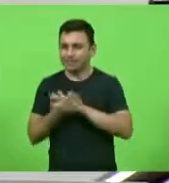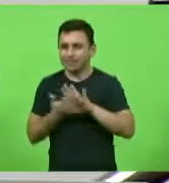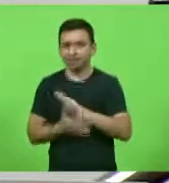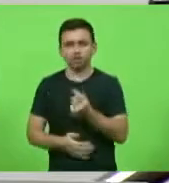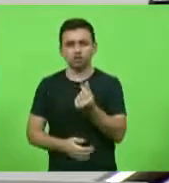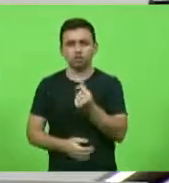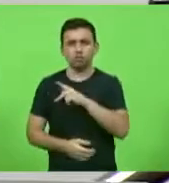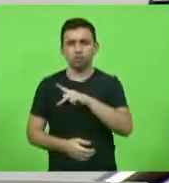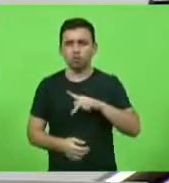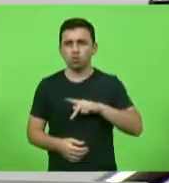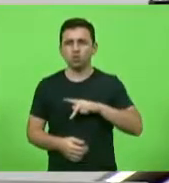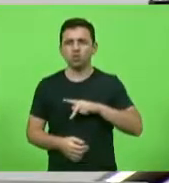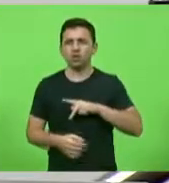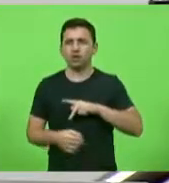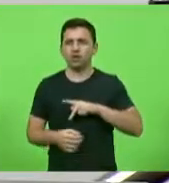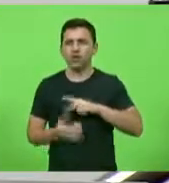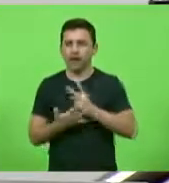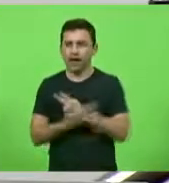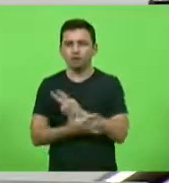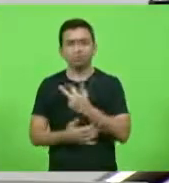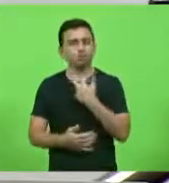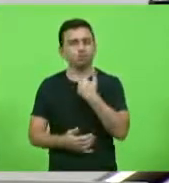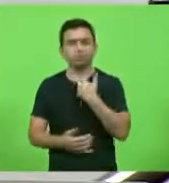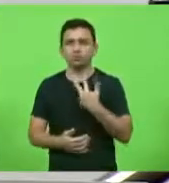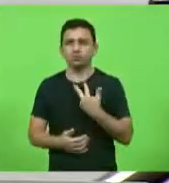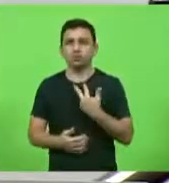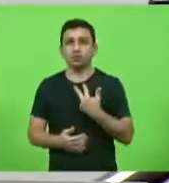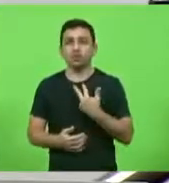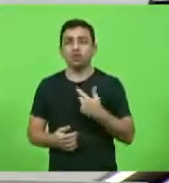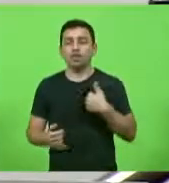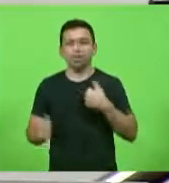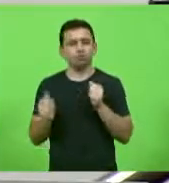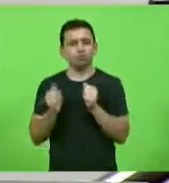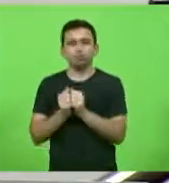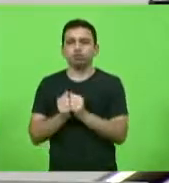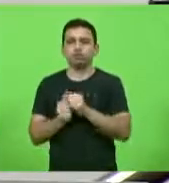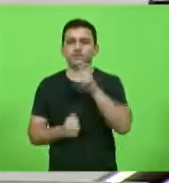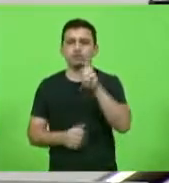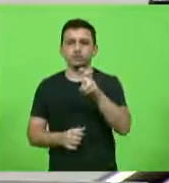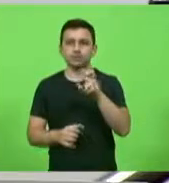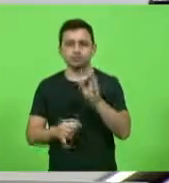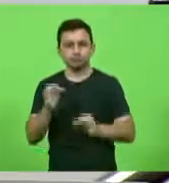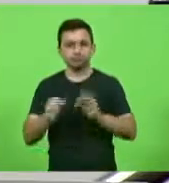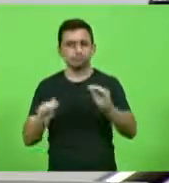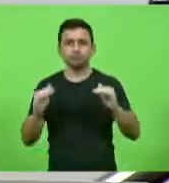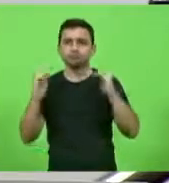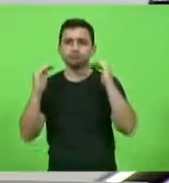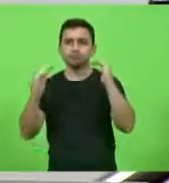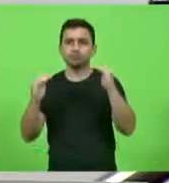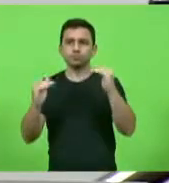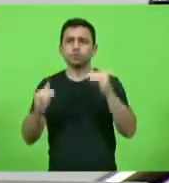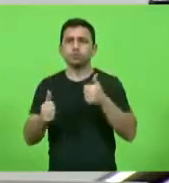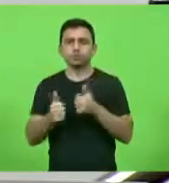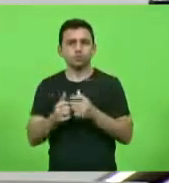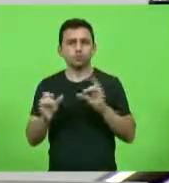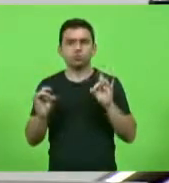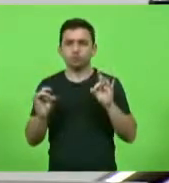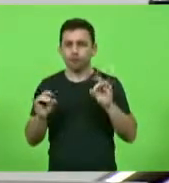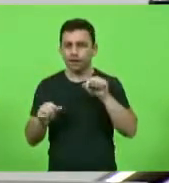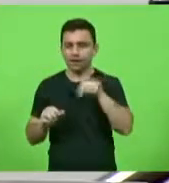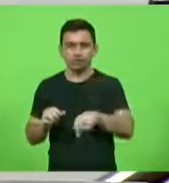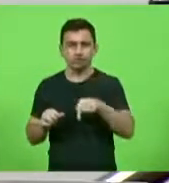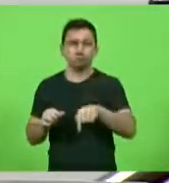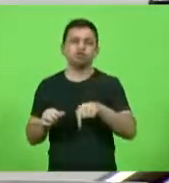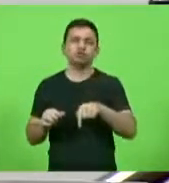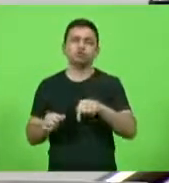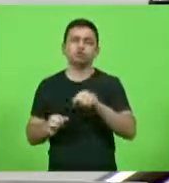o meu voto foi ao encontro do que concluíram os cinco desembargadores do tribunal de justiça presentes ao julgamento do